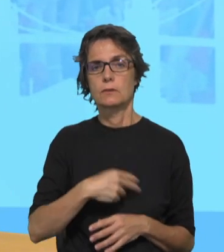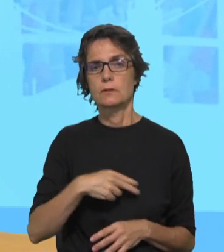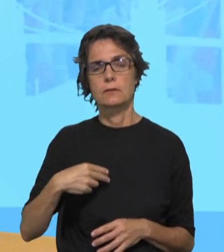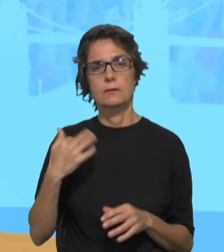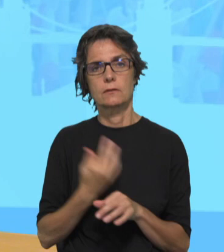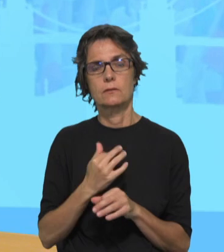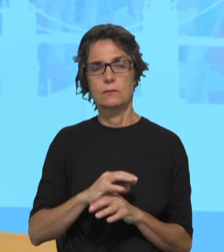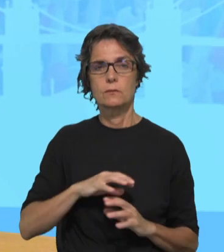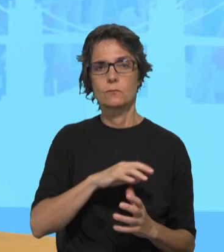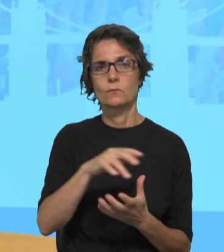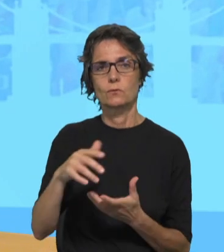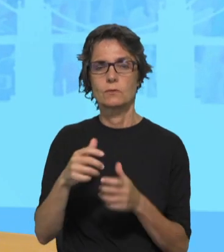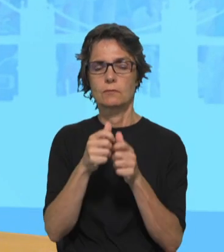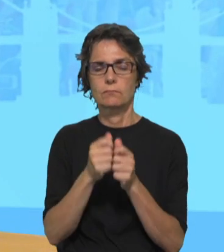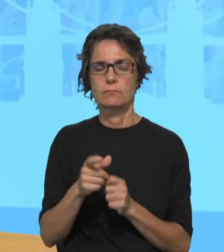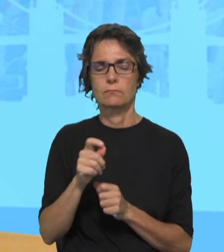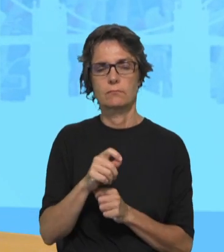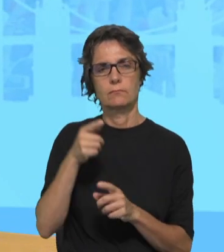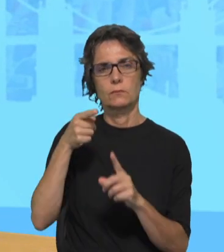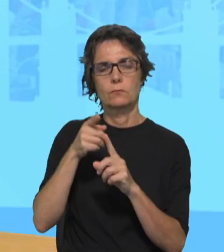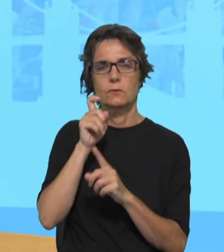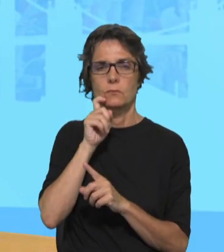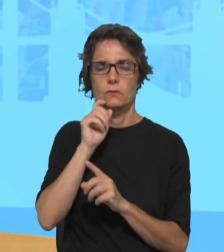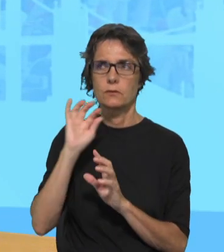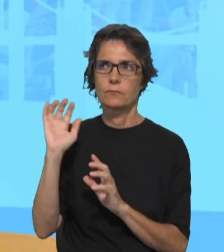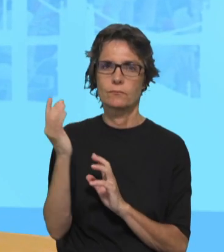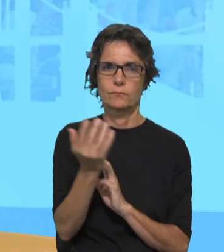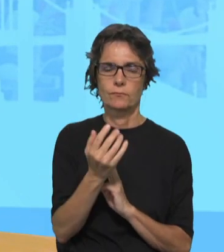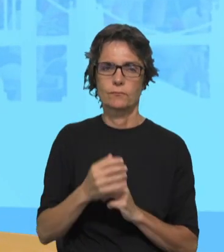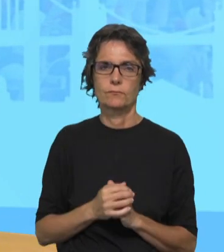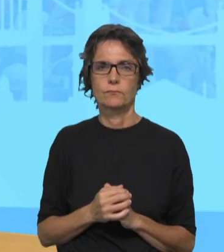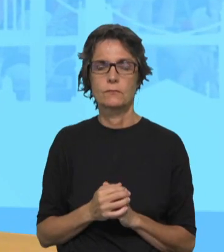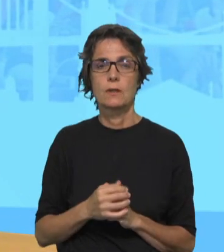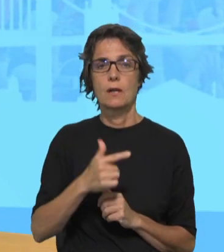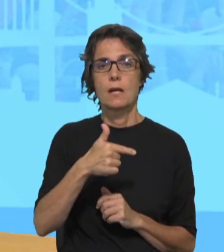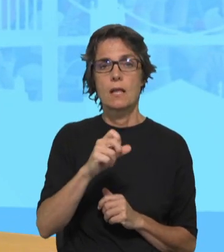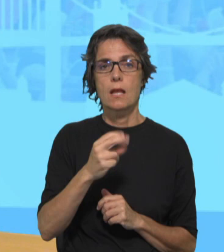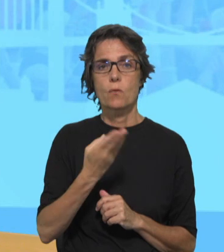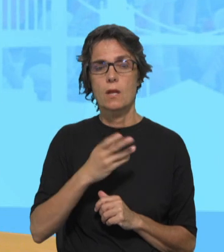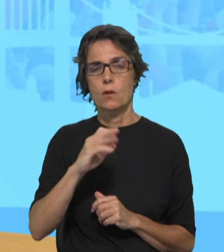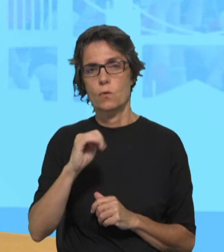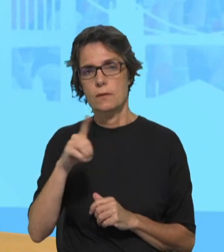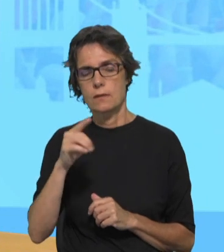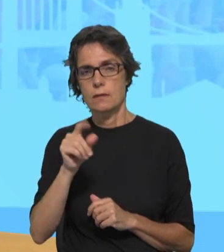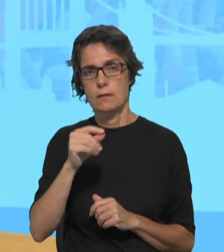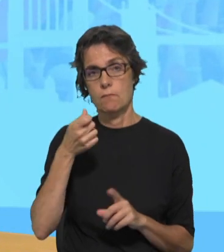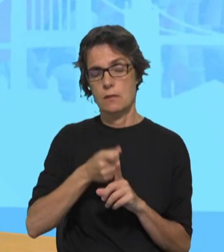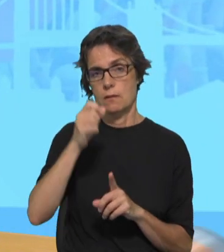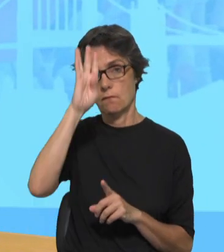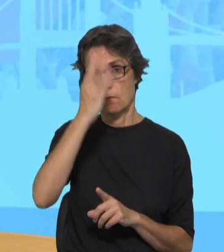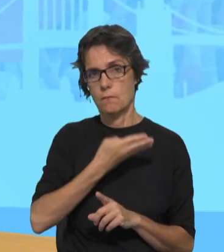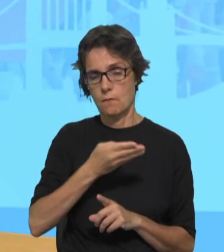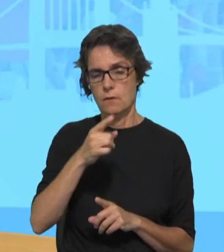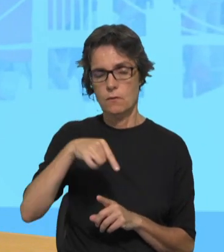oração e a ação para proteger a nossa casa comum. Na linha da Laudato Si e por desafio do Papa Francisco, também